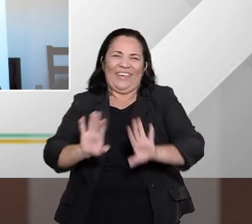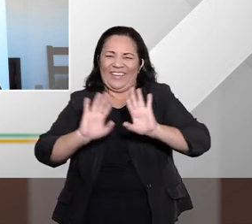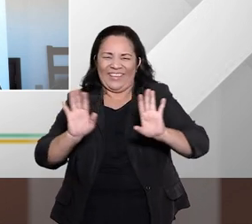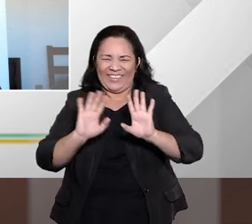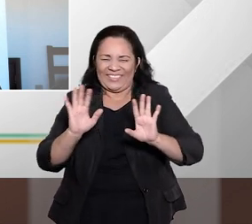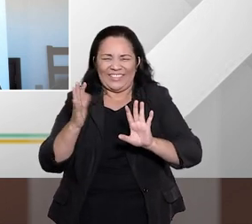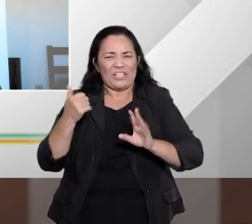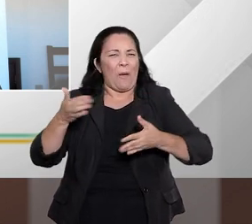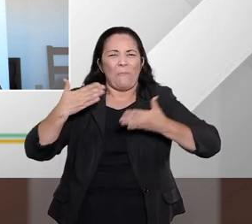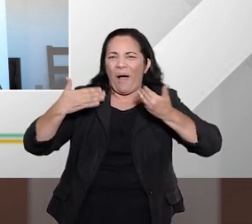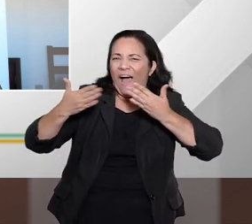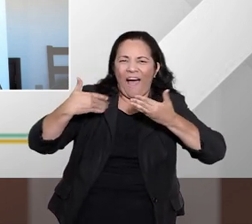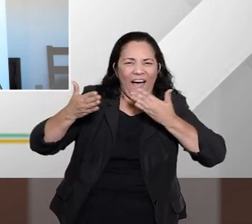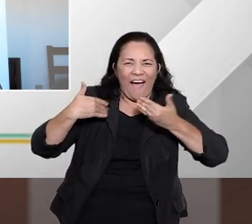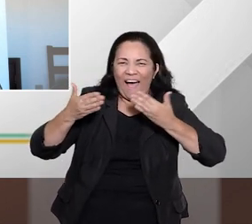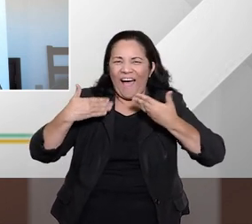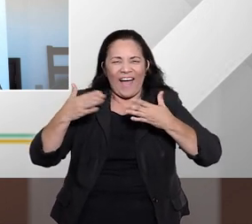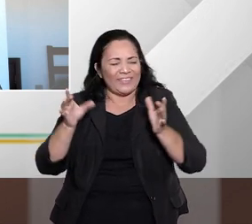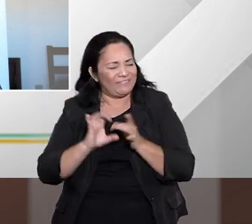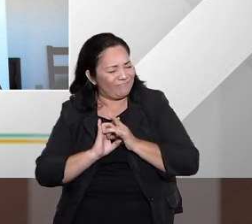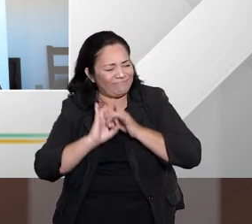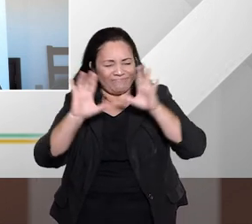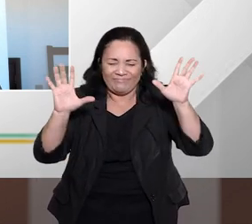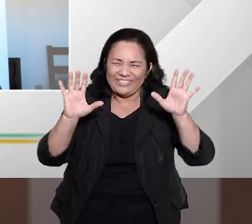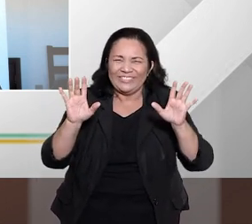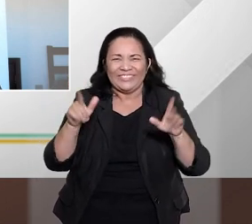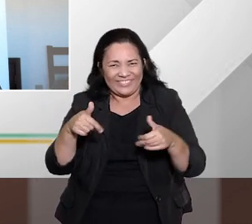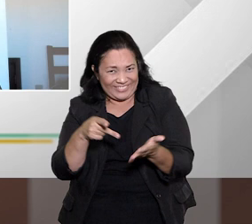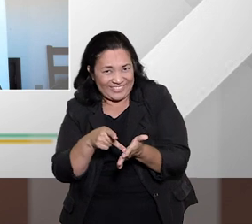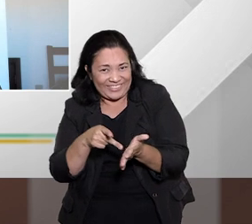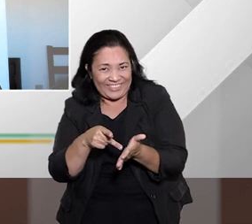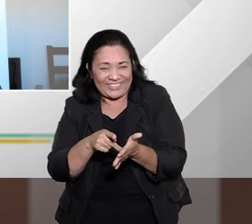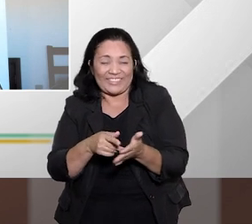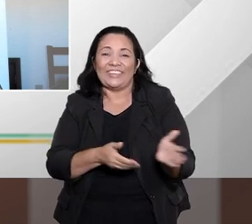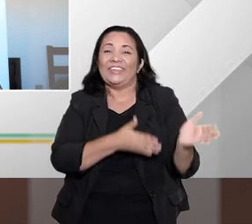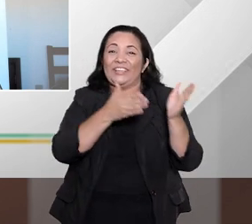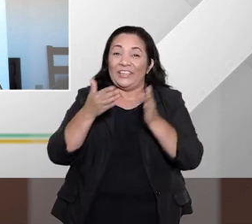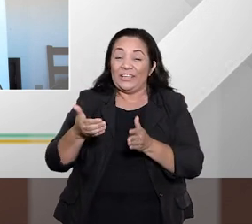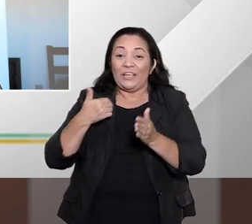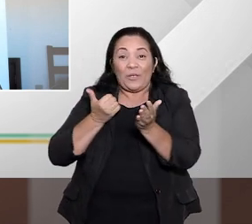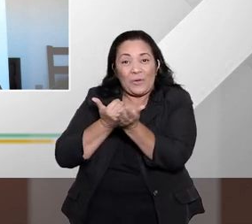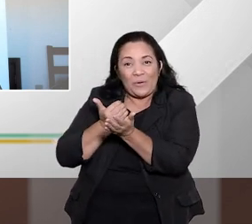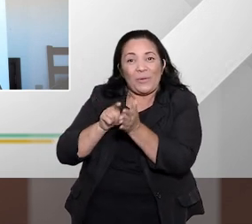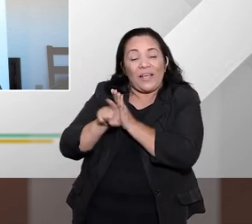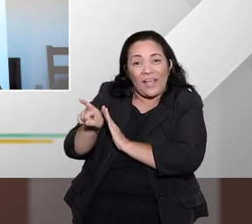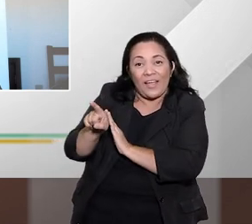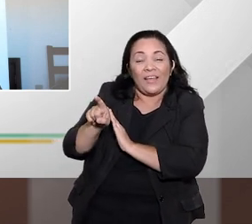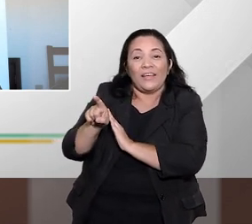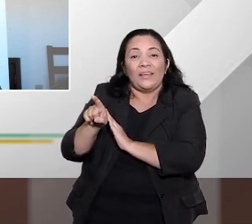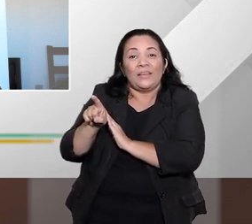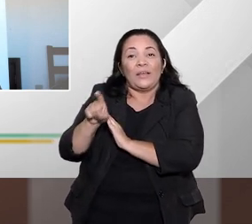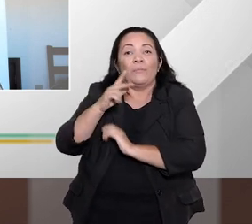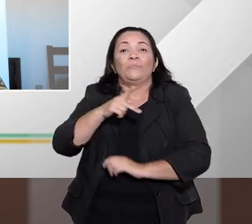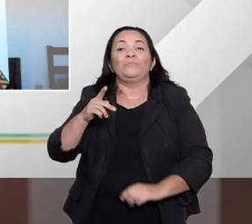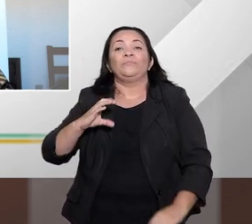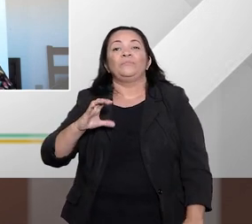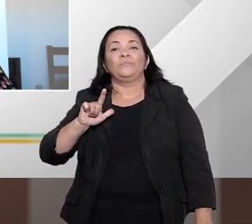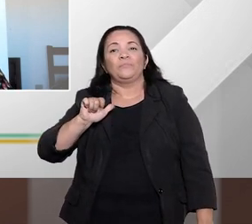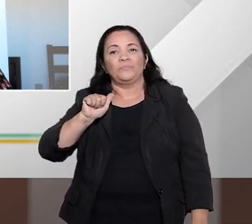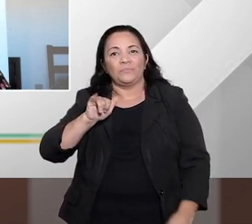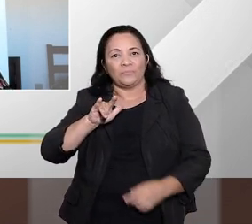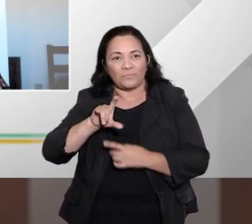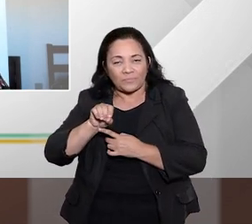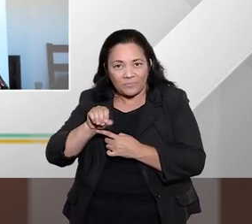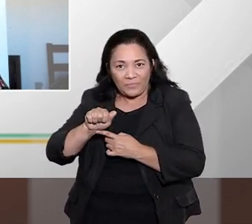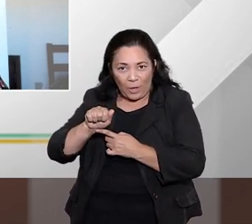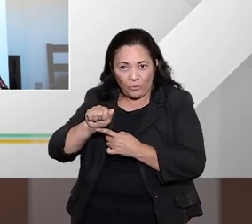muito melhor aqui esse nosso bate-papo bem livre, não é isso, professores? Bom, eu começo com a professora Cláudia. E com uma